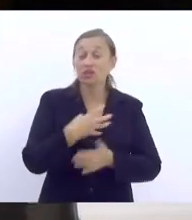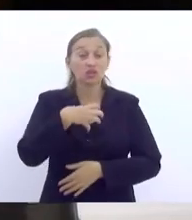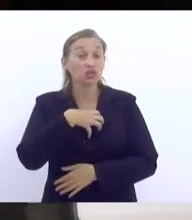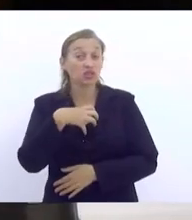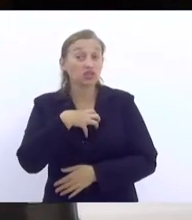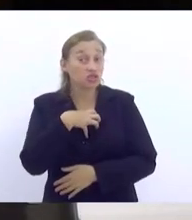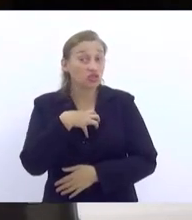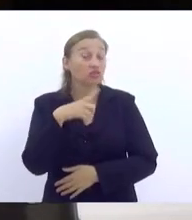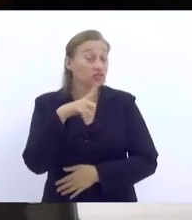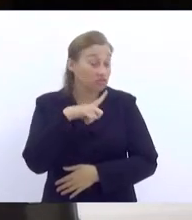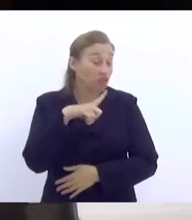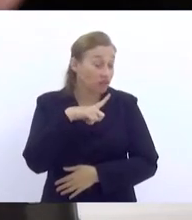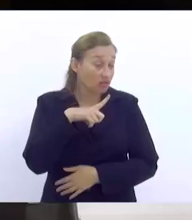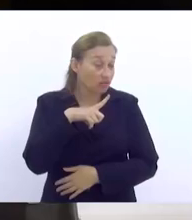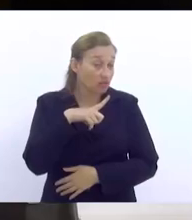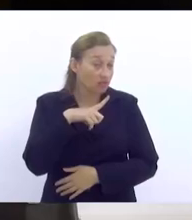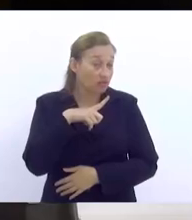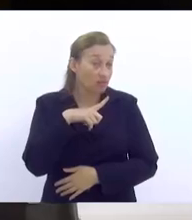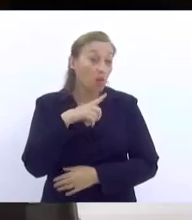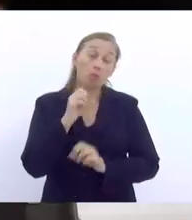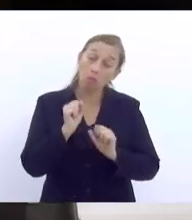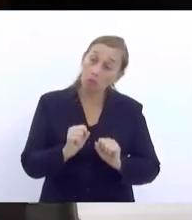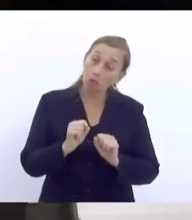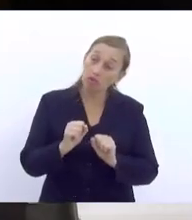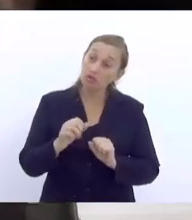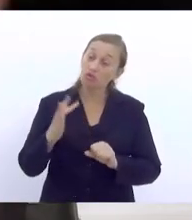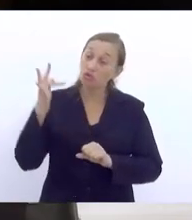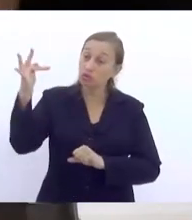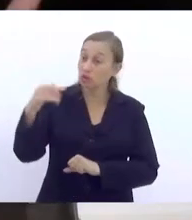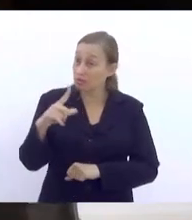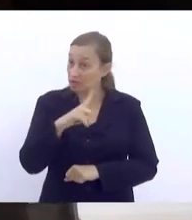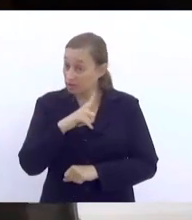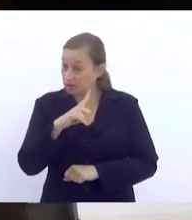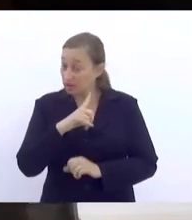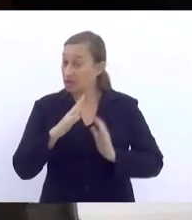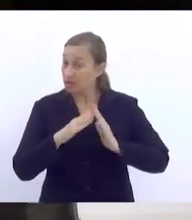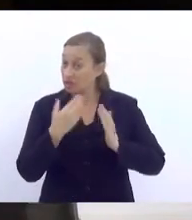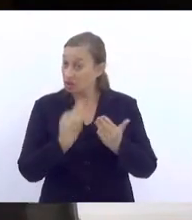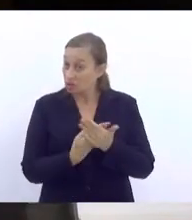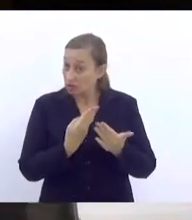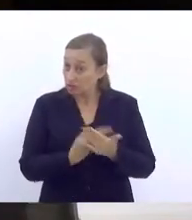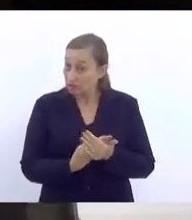escola tem ou que possa vir a ter, um devido aí da escola.